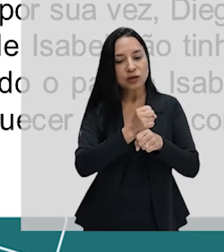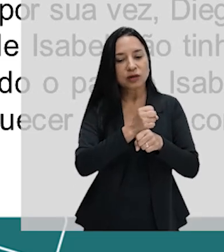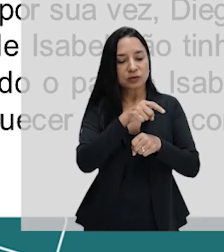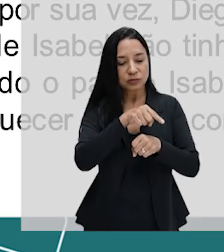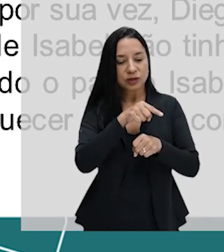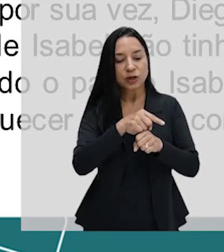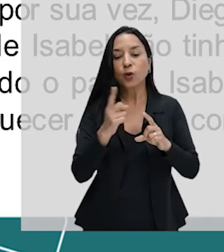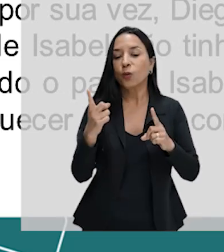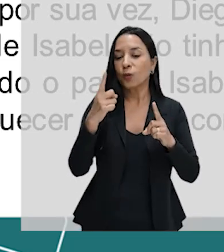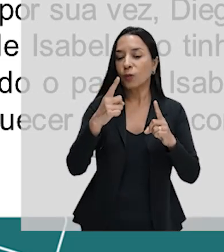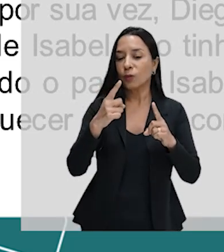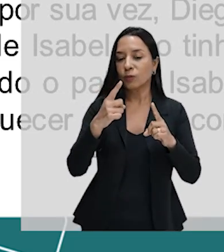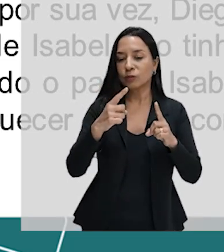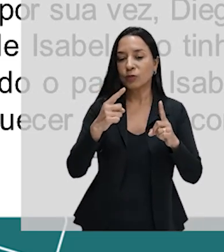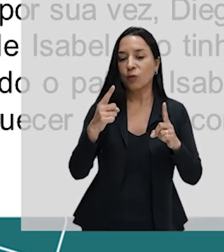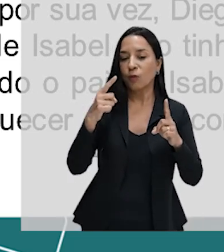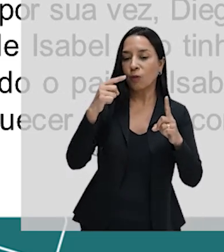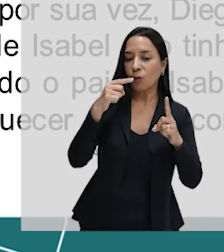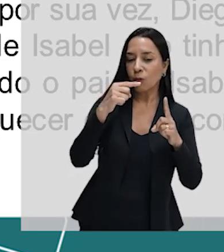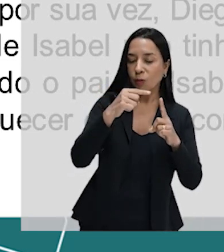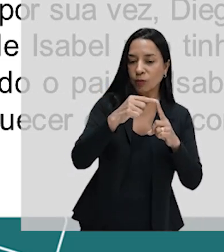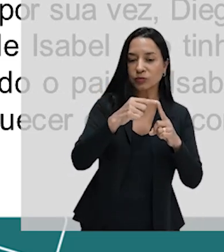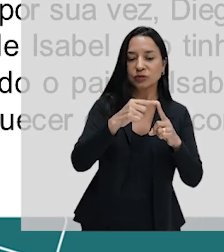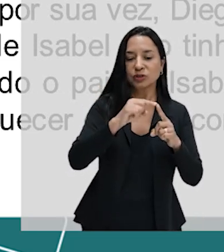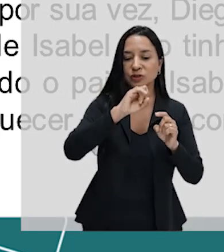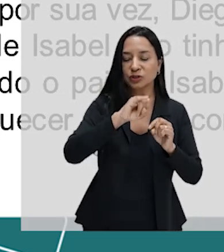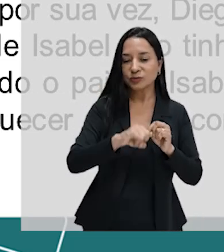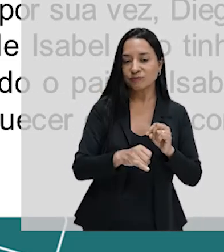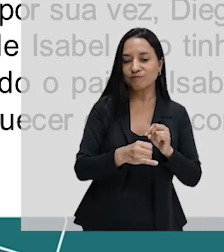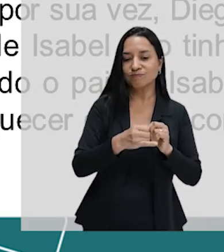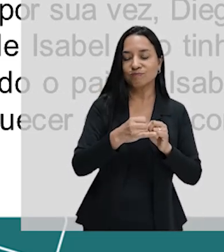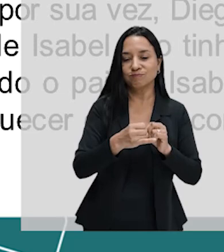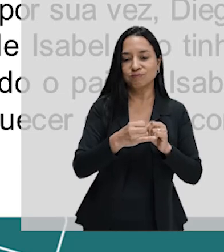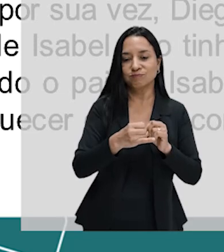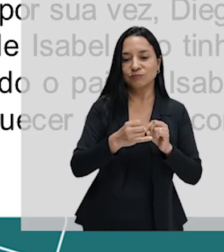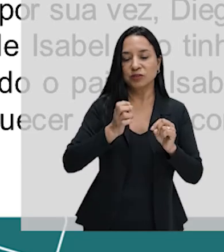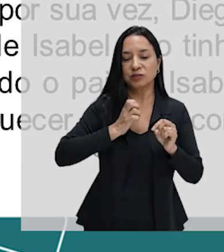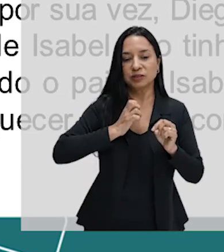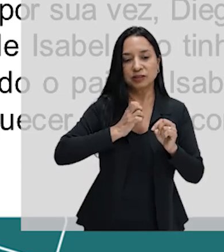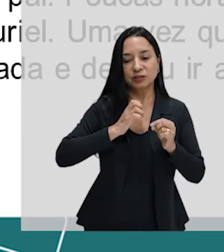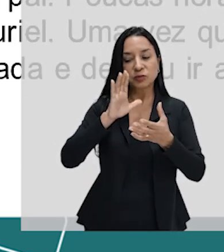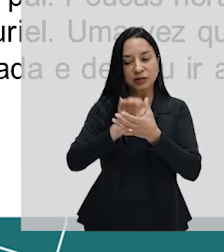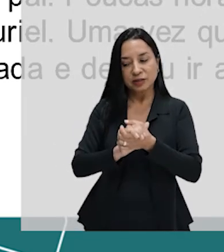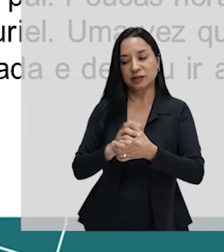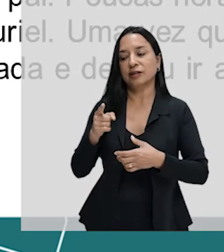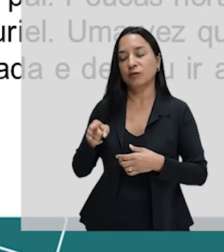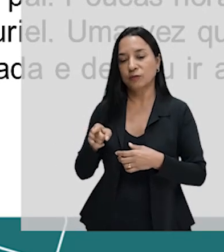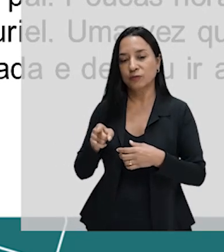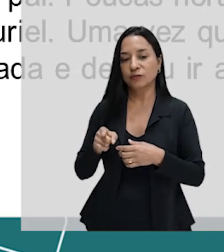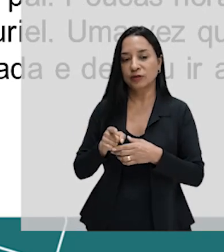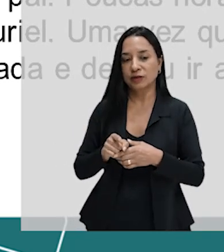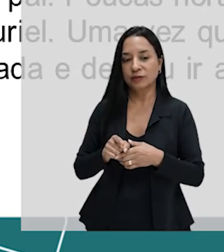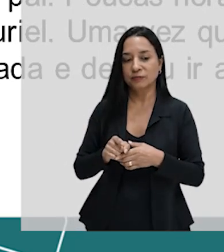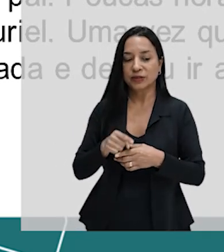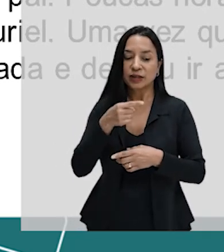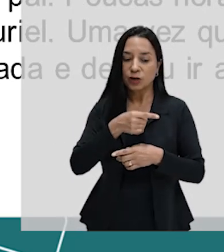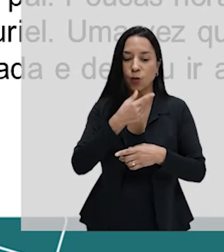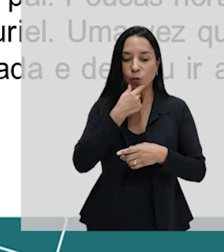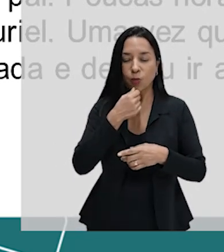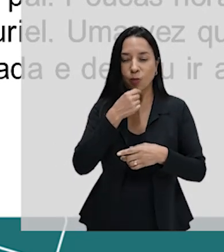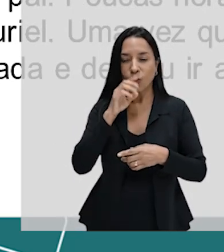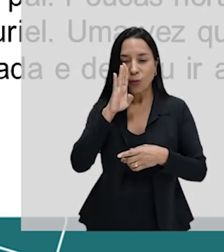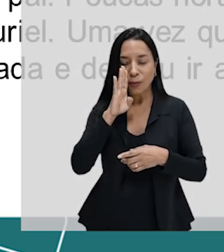enriquecer e casar com ela. Desta forma, Diego decide ir para a Guerra das